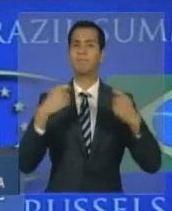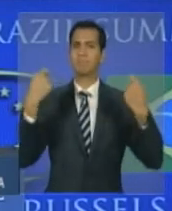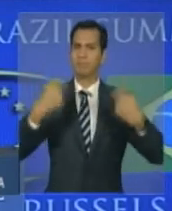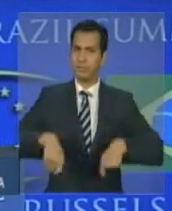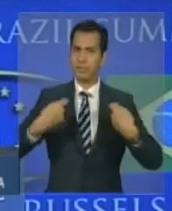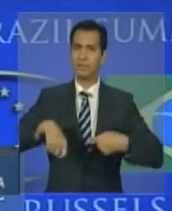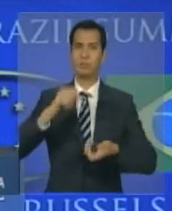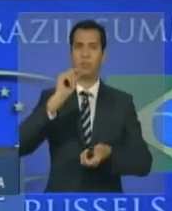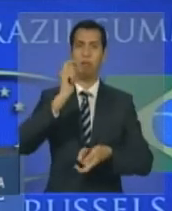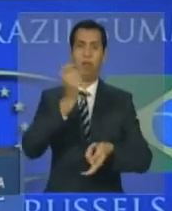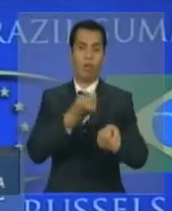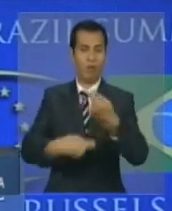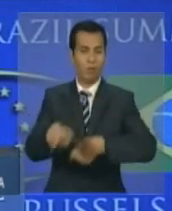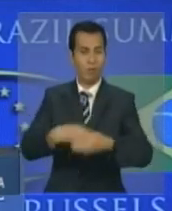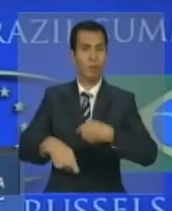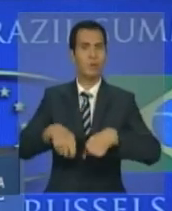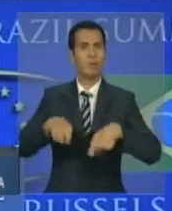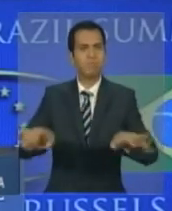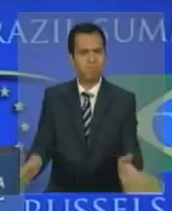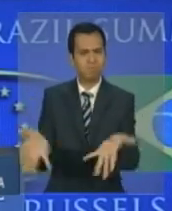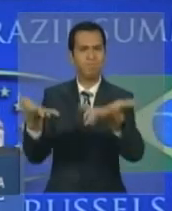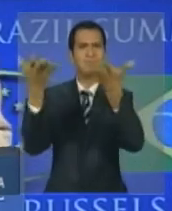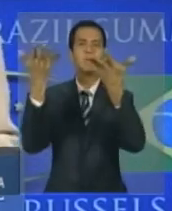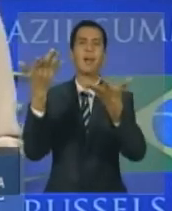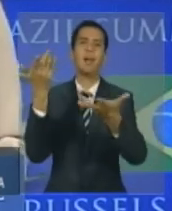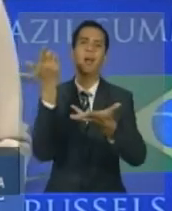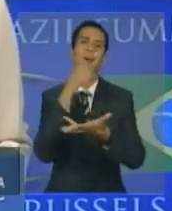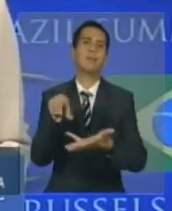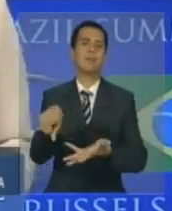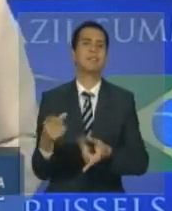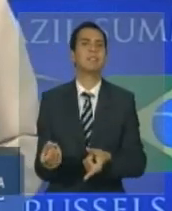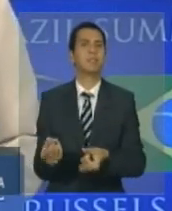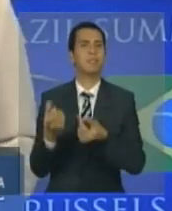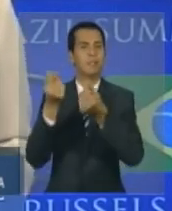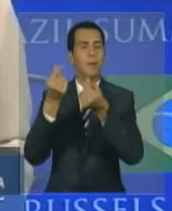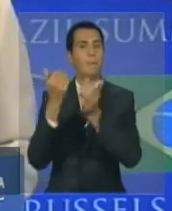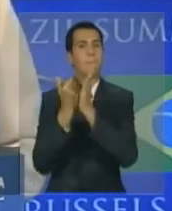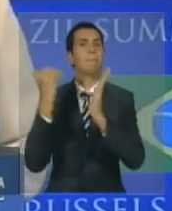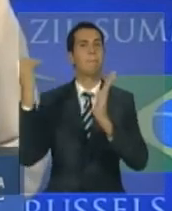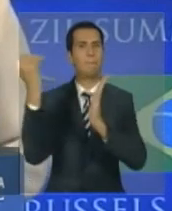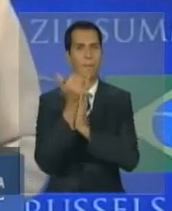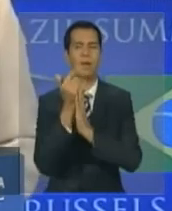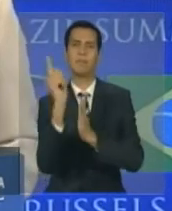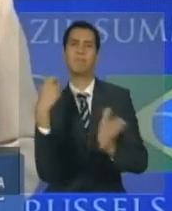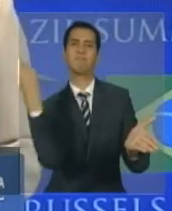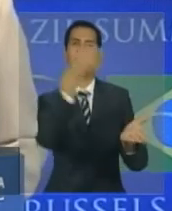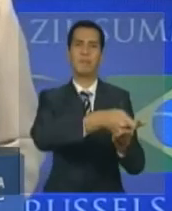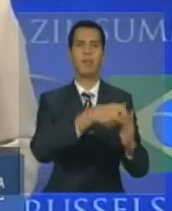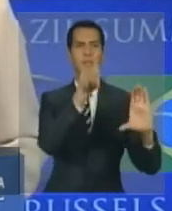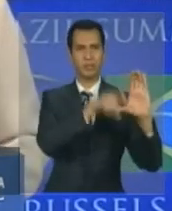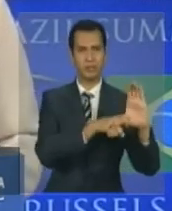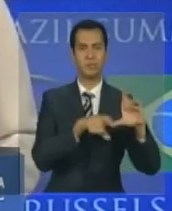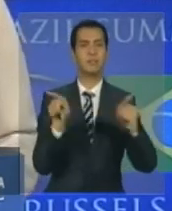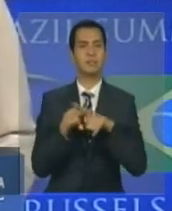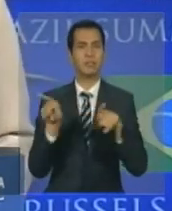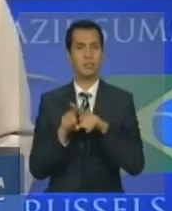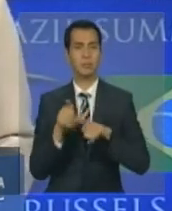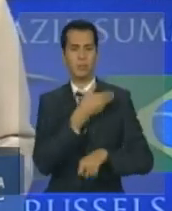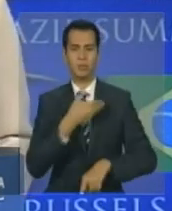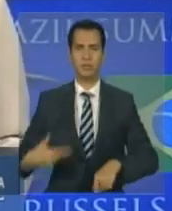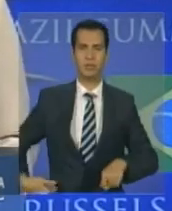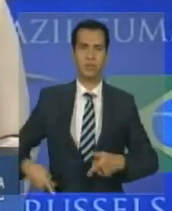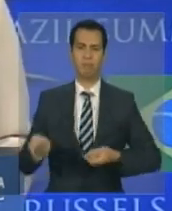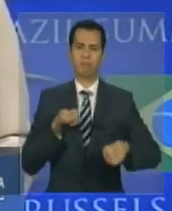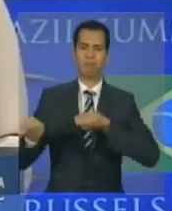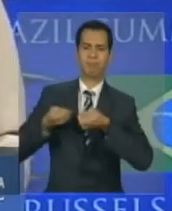é capaz de gerar recursos para o pagamento das dívidas e para o equilíbrio das finanças públicas. O